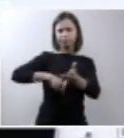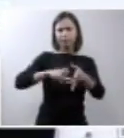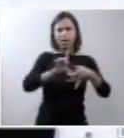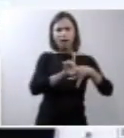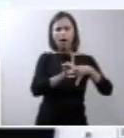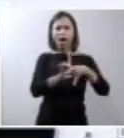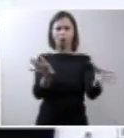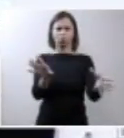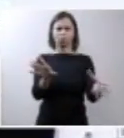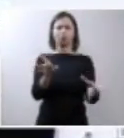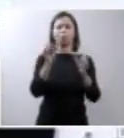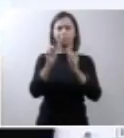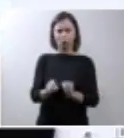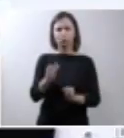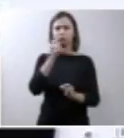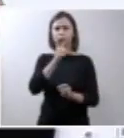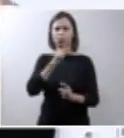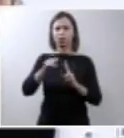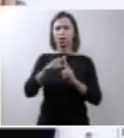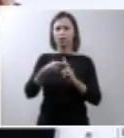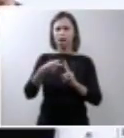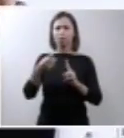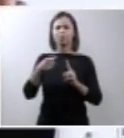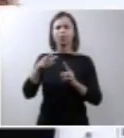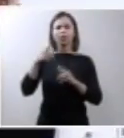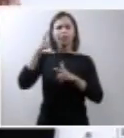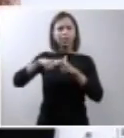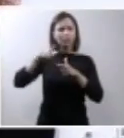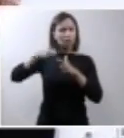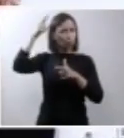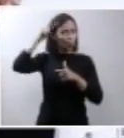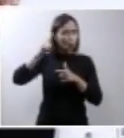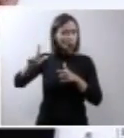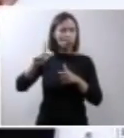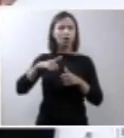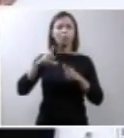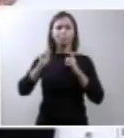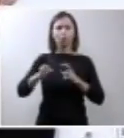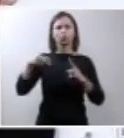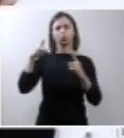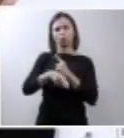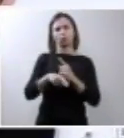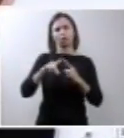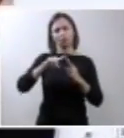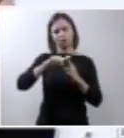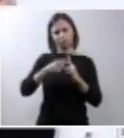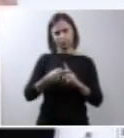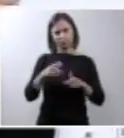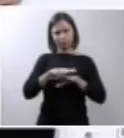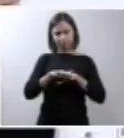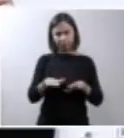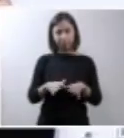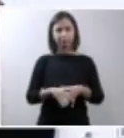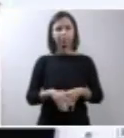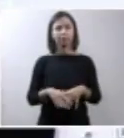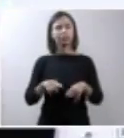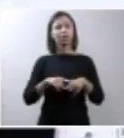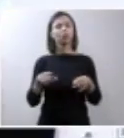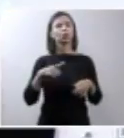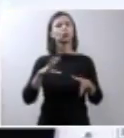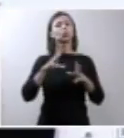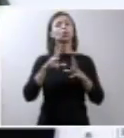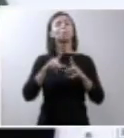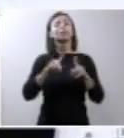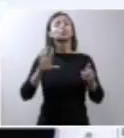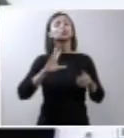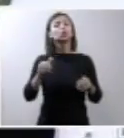e autorizaram a interrupção da gravidez em casos de anencefalia. No entanto, todas elas relatam um